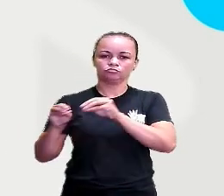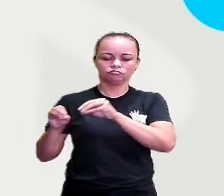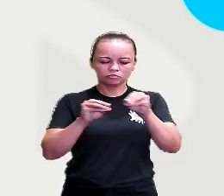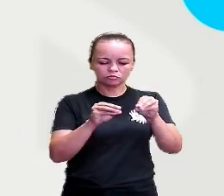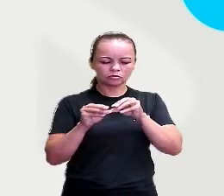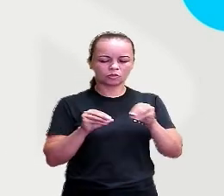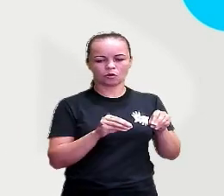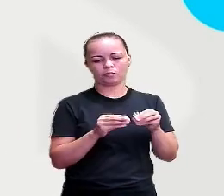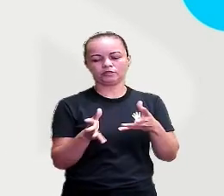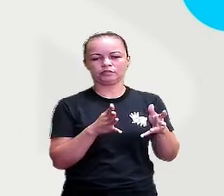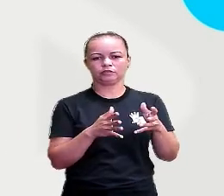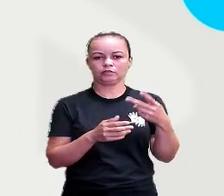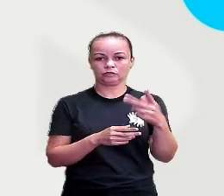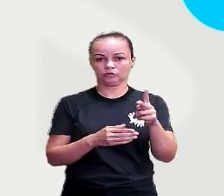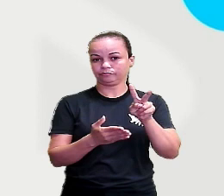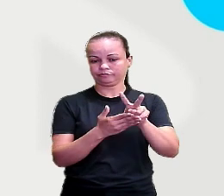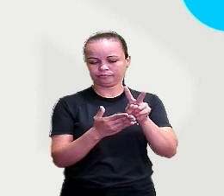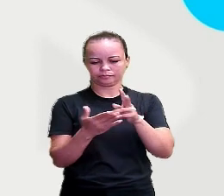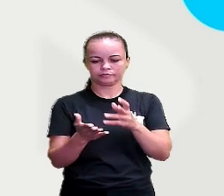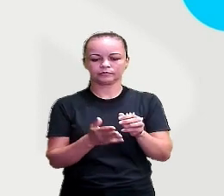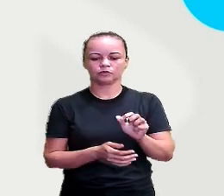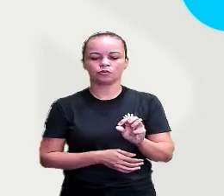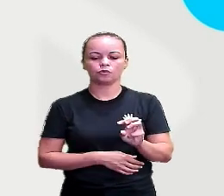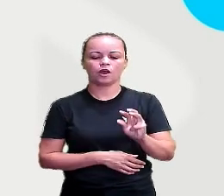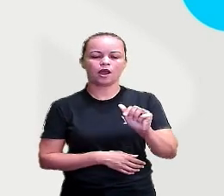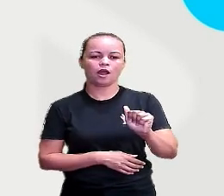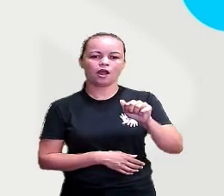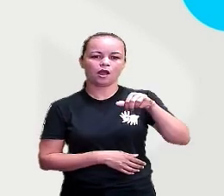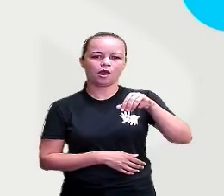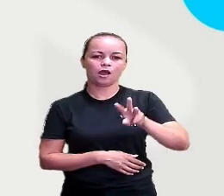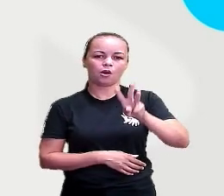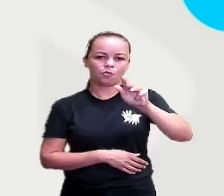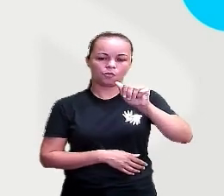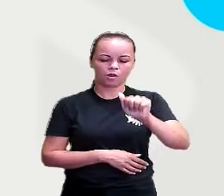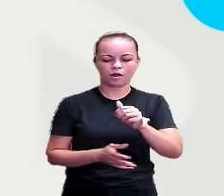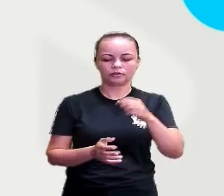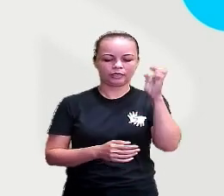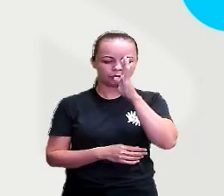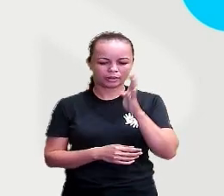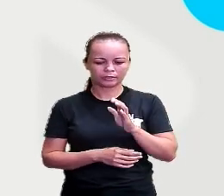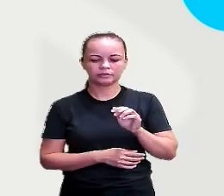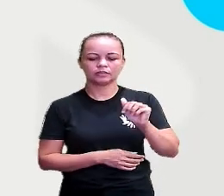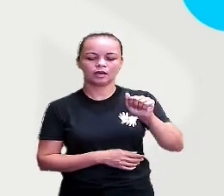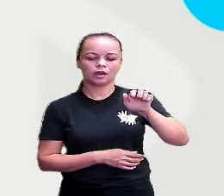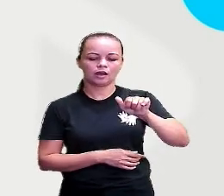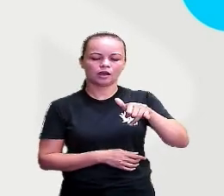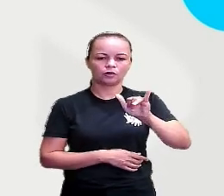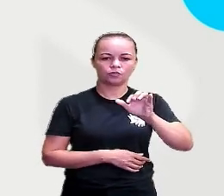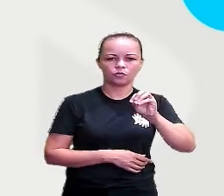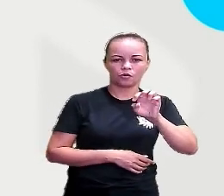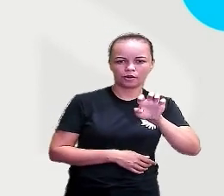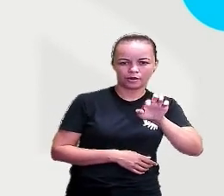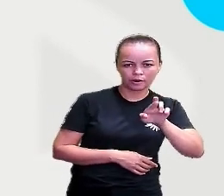de origem indígena, tá? Uauá Brasil, Aioré Paraguai, Guarani Brasil,